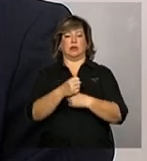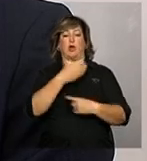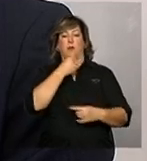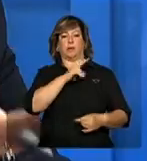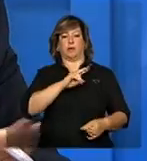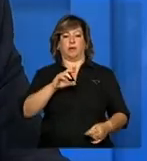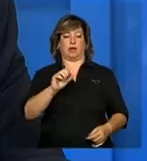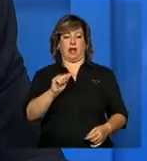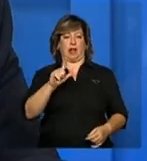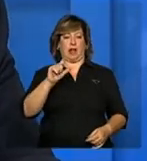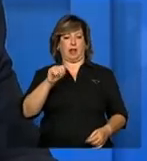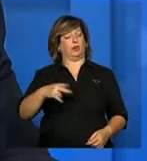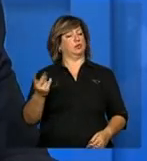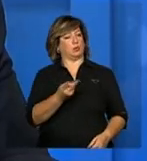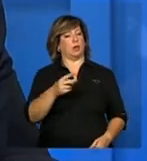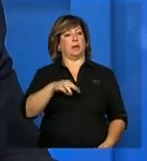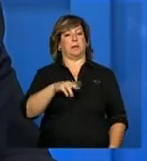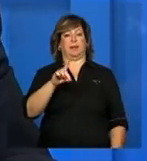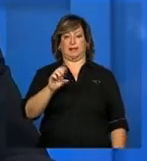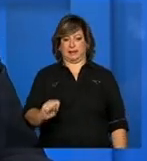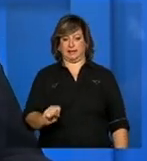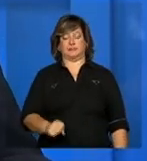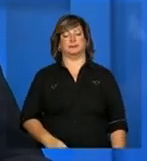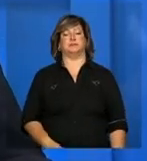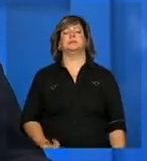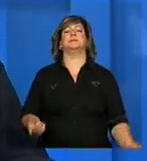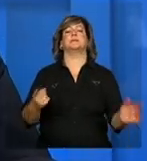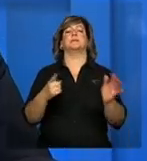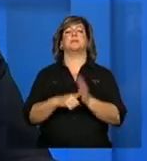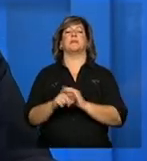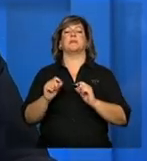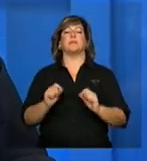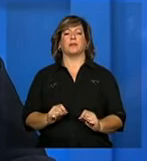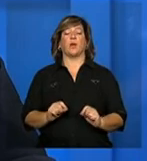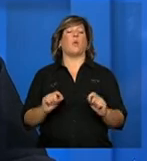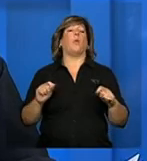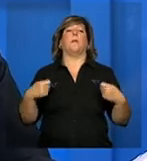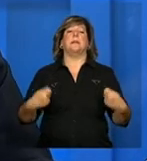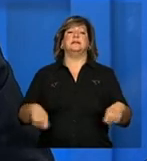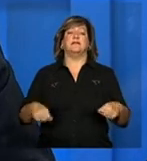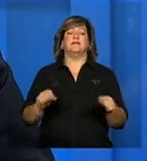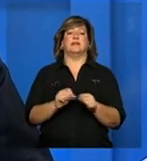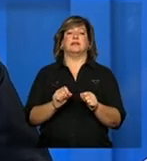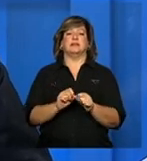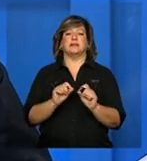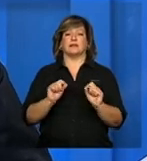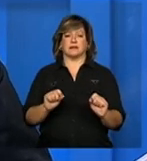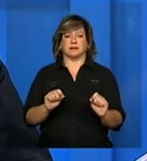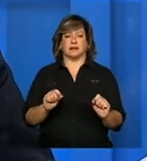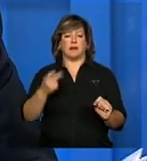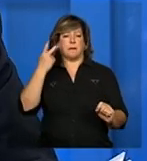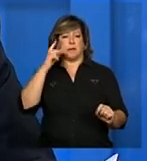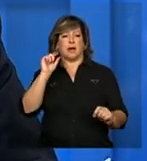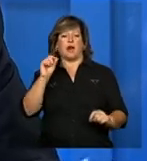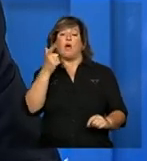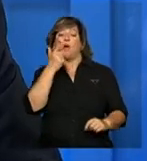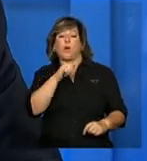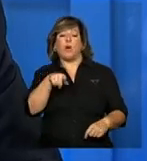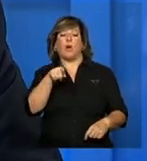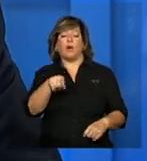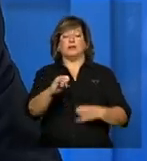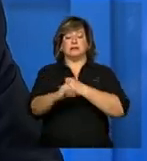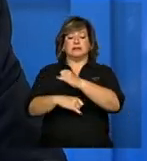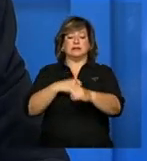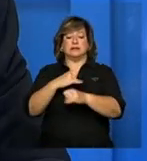Bom dia, Fábio. Bom dia, Alain. Fábio, o que deve ser feito para acessar o demonstrativo físico